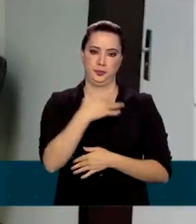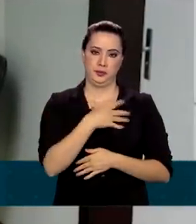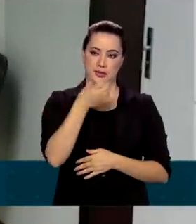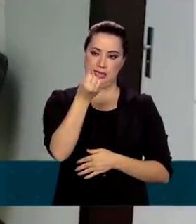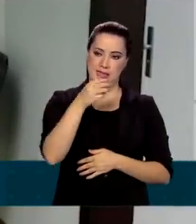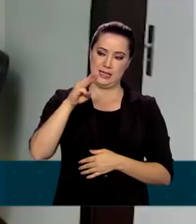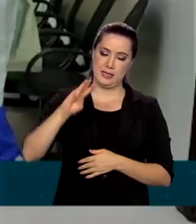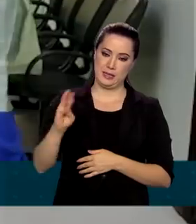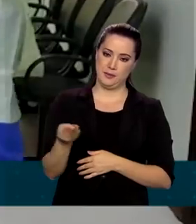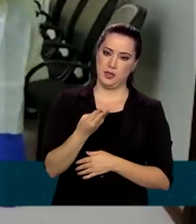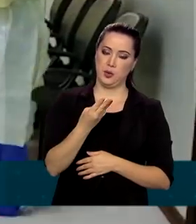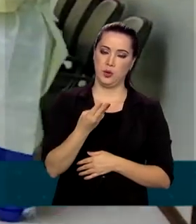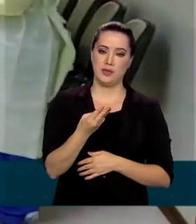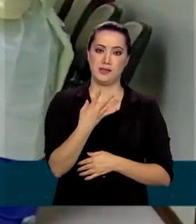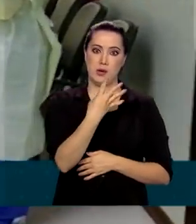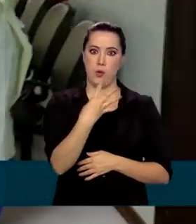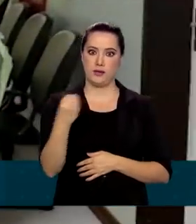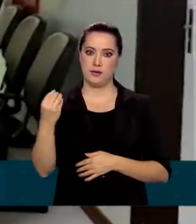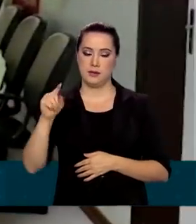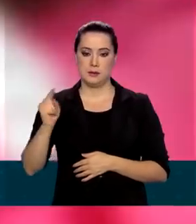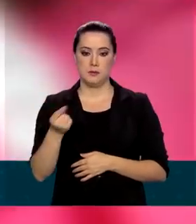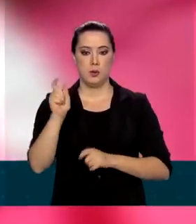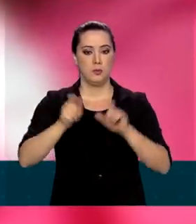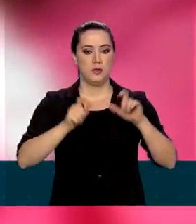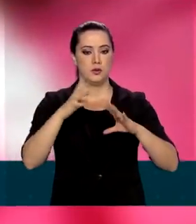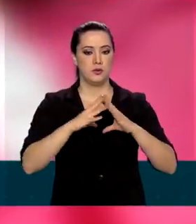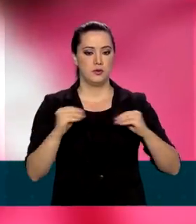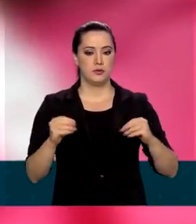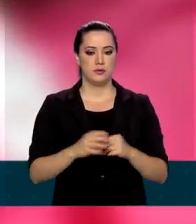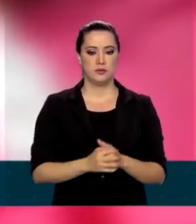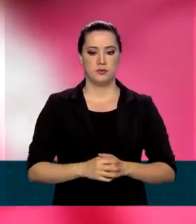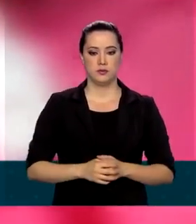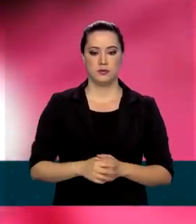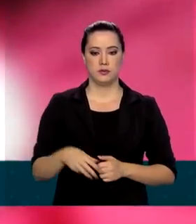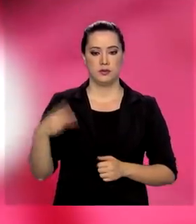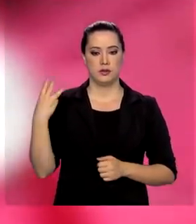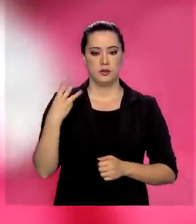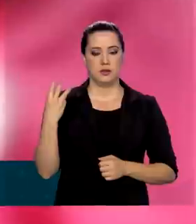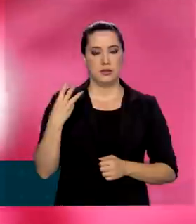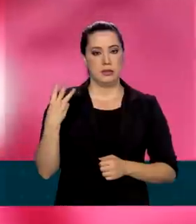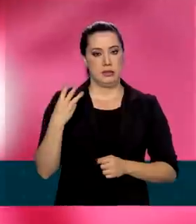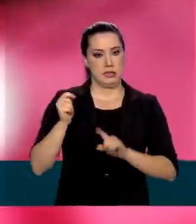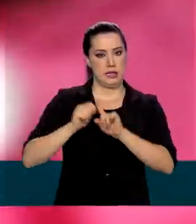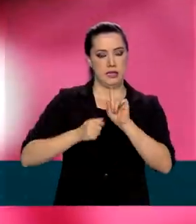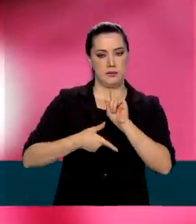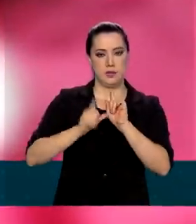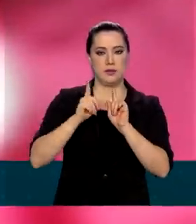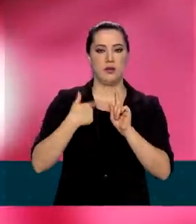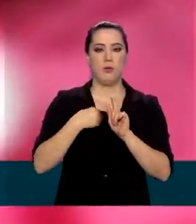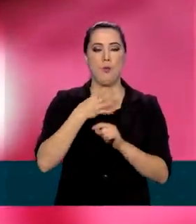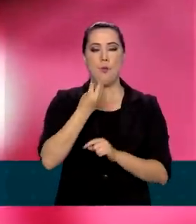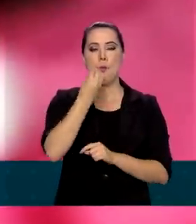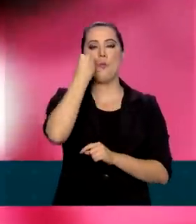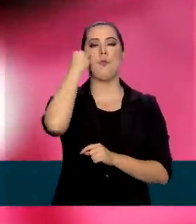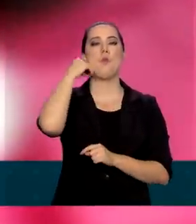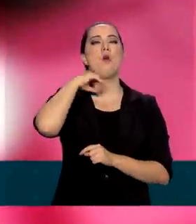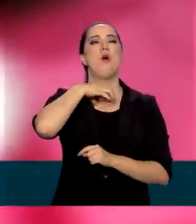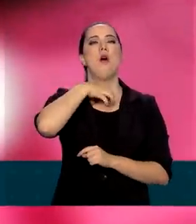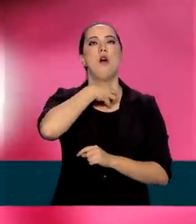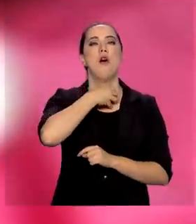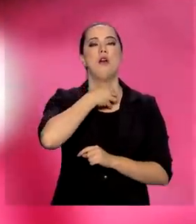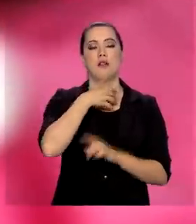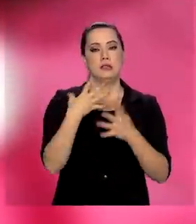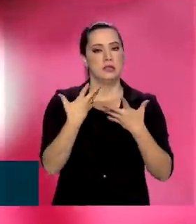milhões e 400 mil pessoas recuperadas. Três meses atrás eu ainda estava entubada. Tive todo o acolhimento por parte da